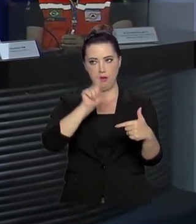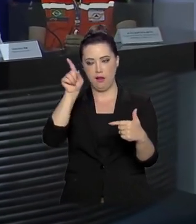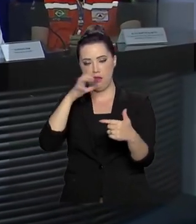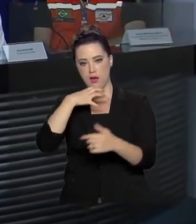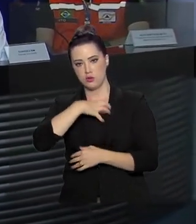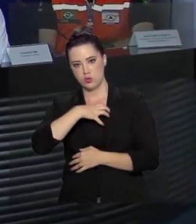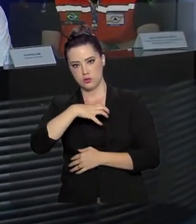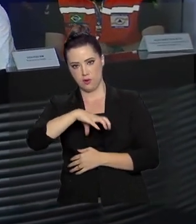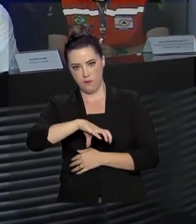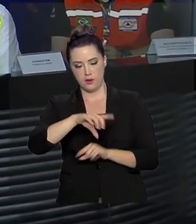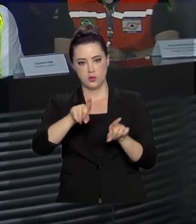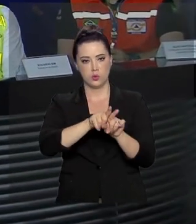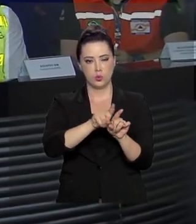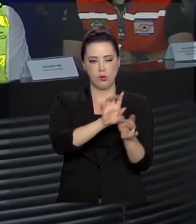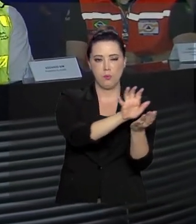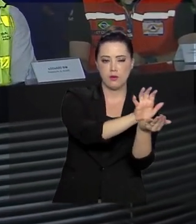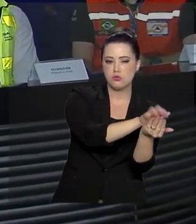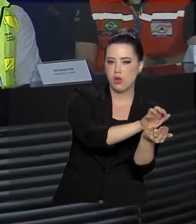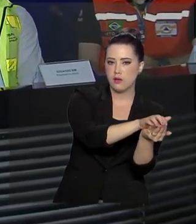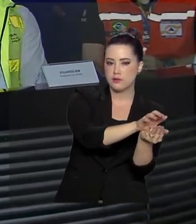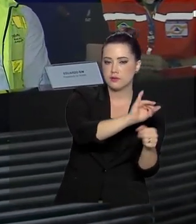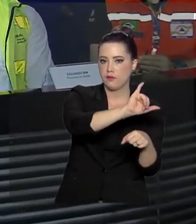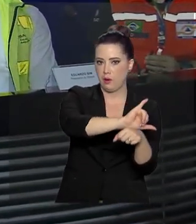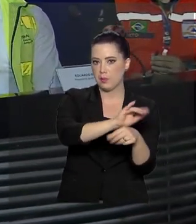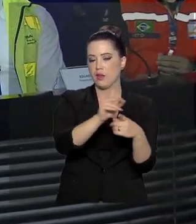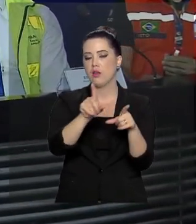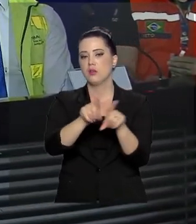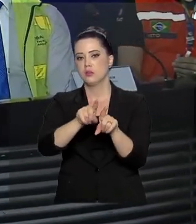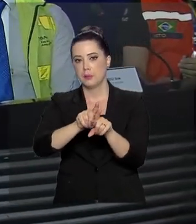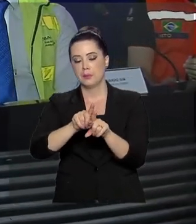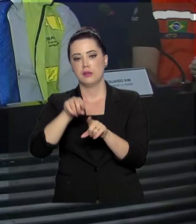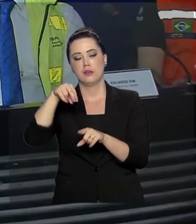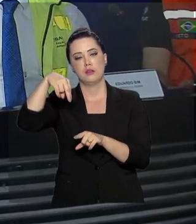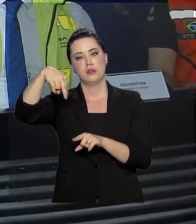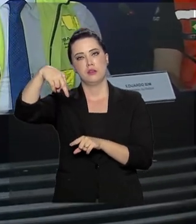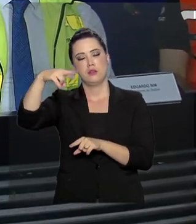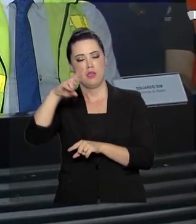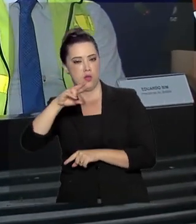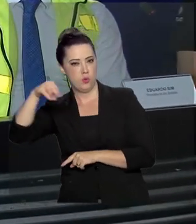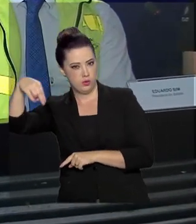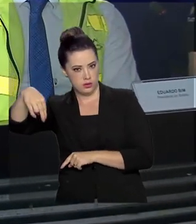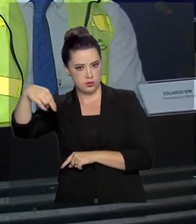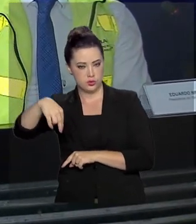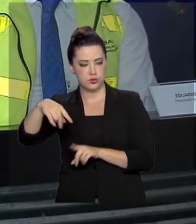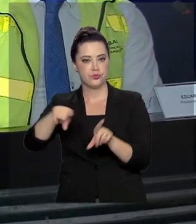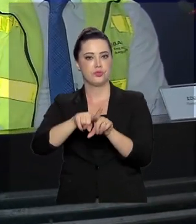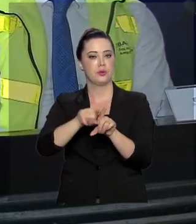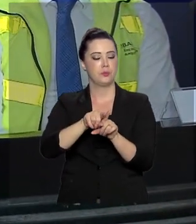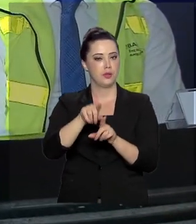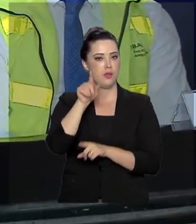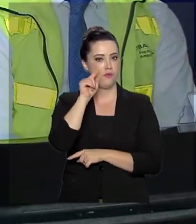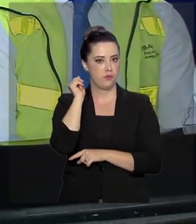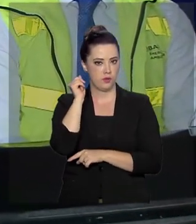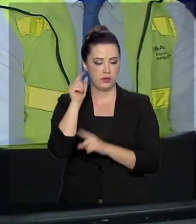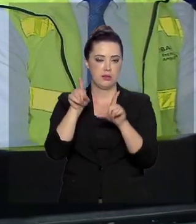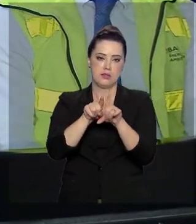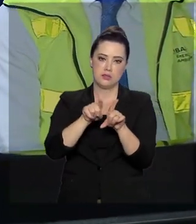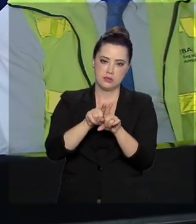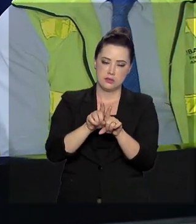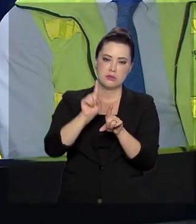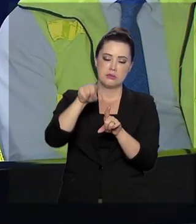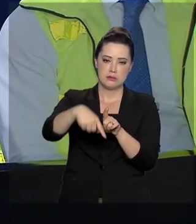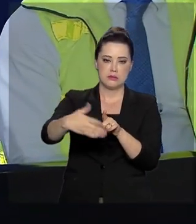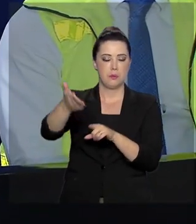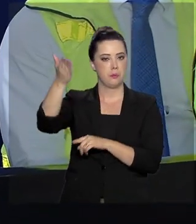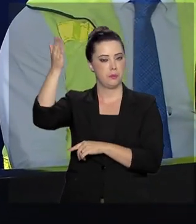da Brigada de Infantaria de Recife, da Brigada de Infantaria de Natal, da Região Militar de Fortaleza e do Comando Militar do Norte em